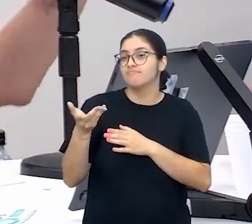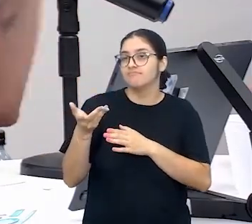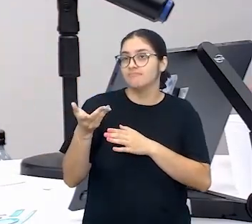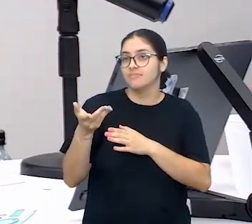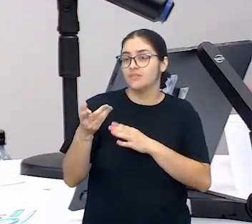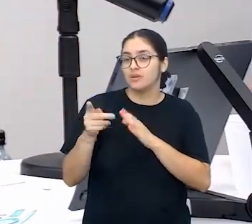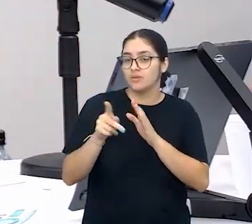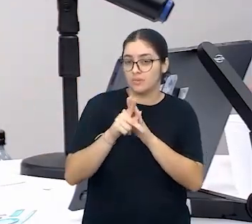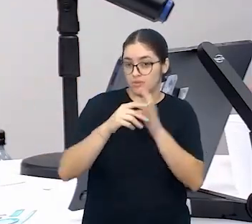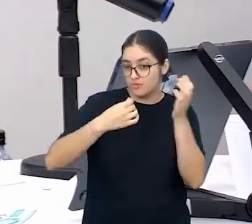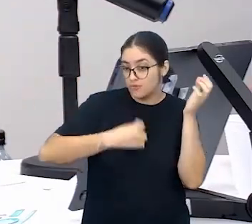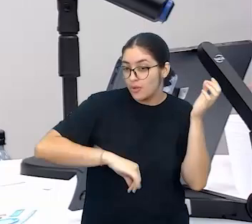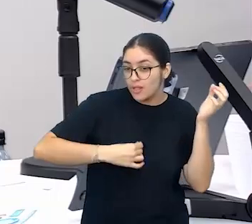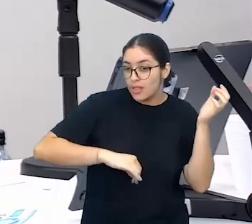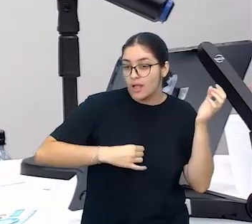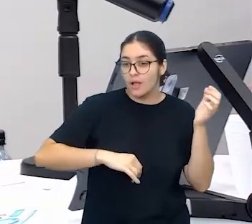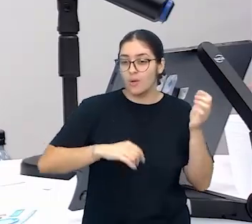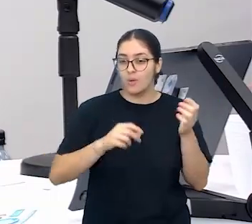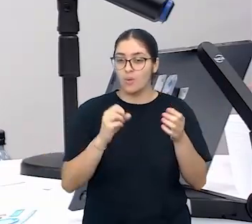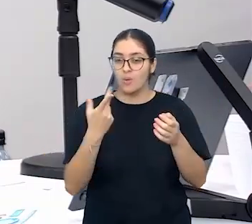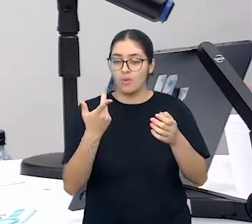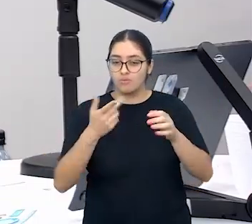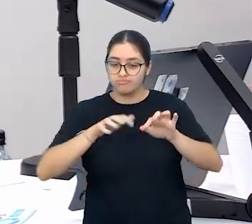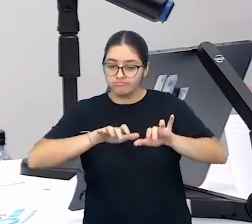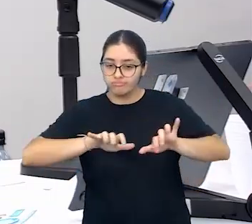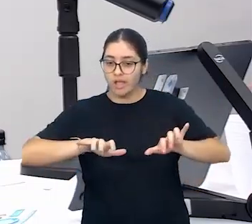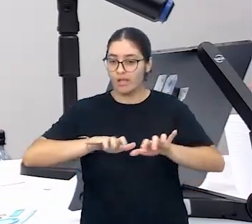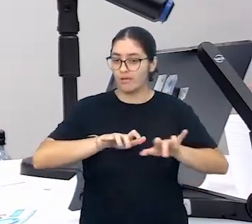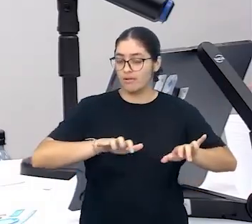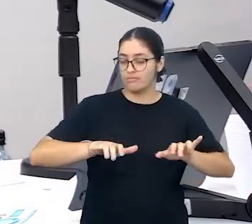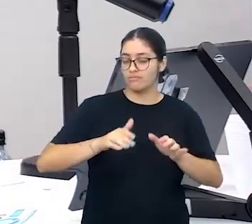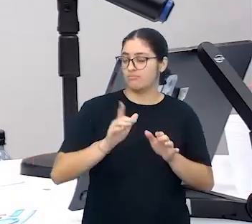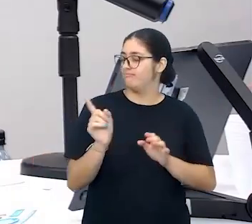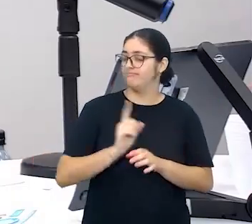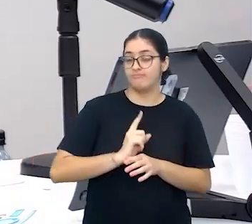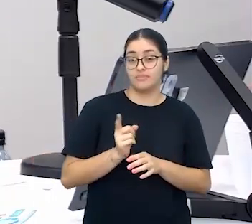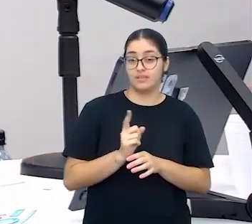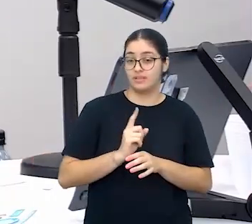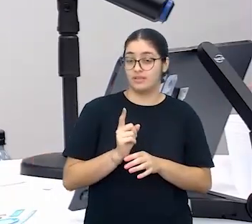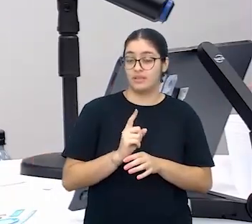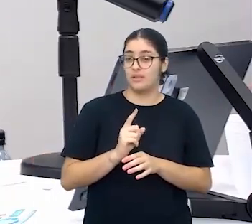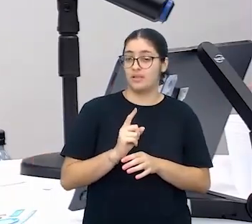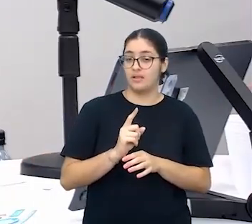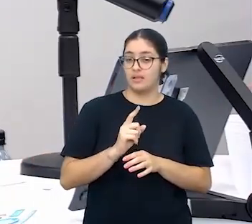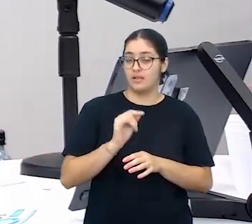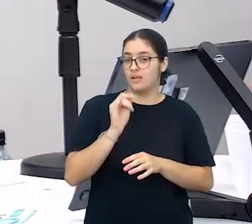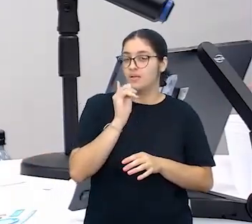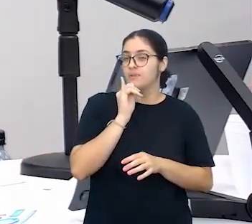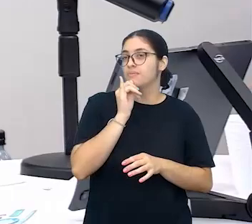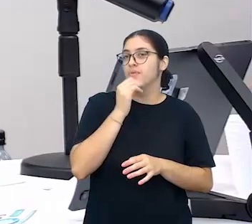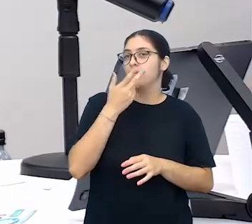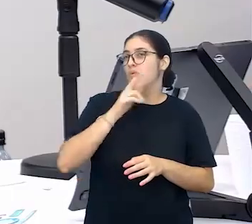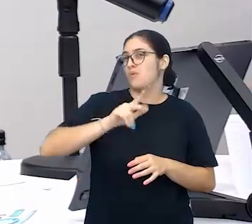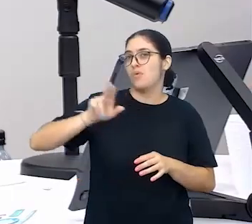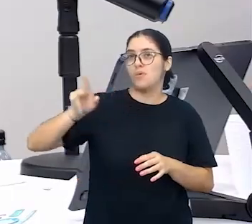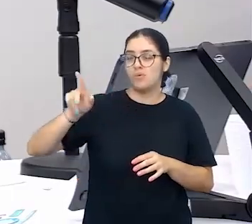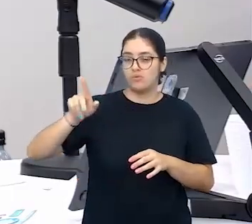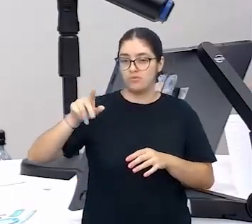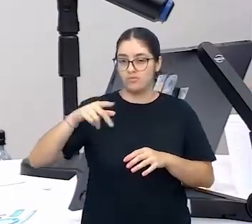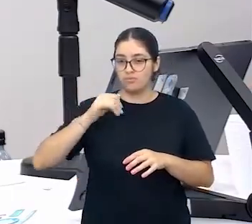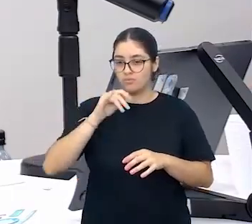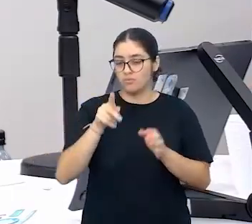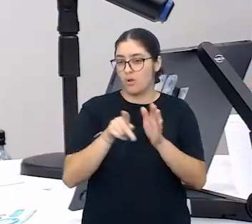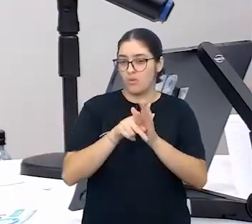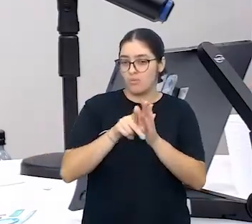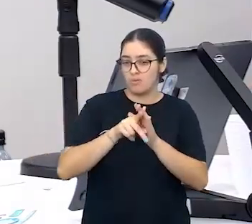no violão ou no piano separadamente. Ela não está pensando nesses instrumentos ou em outros instrumentos, no